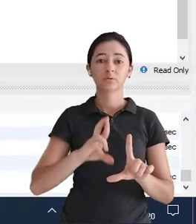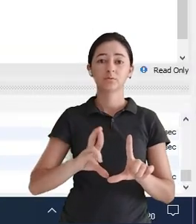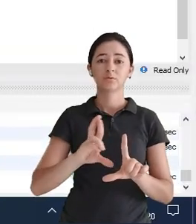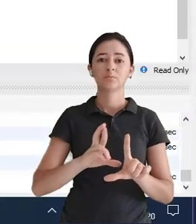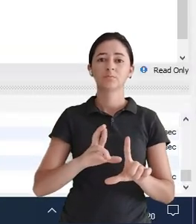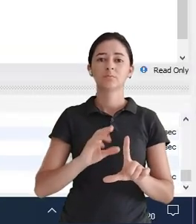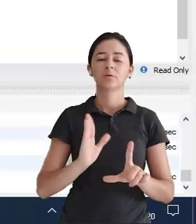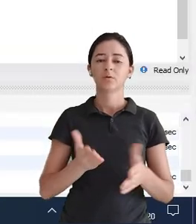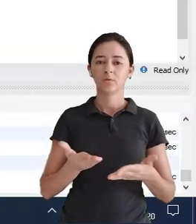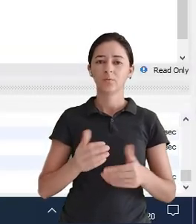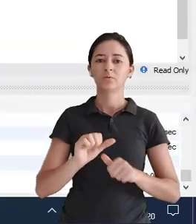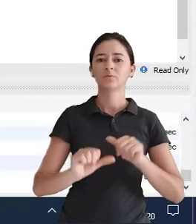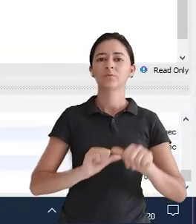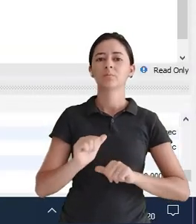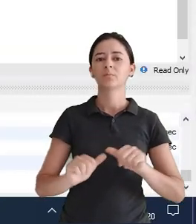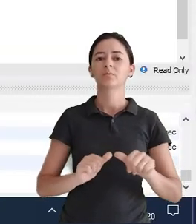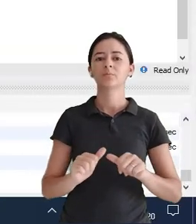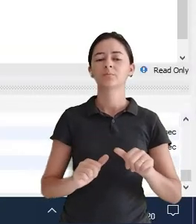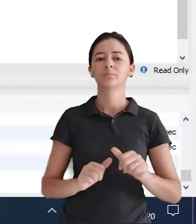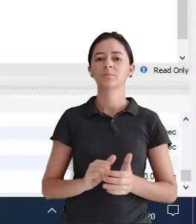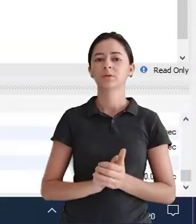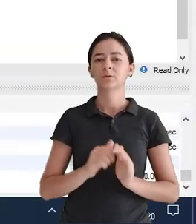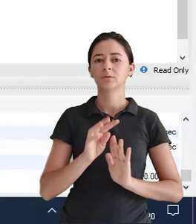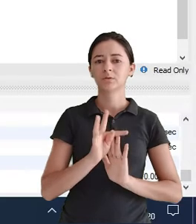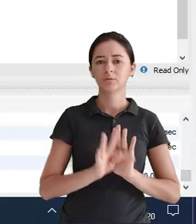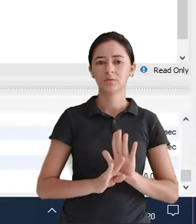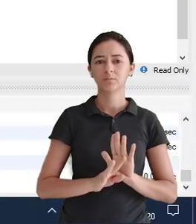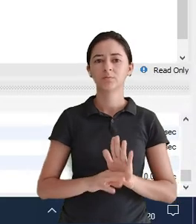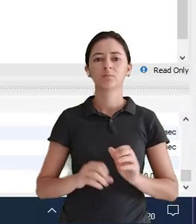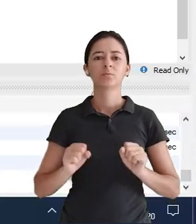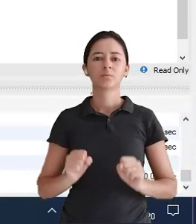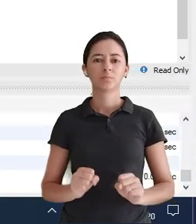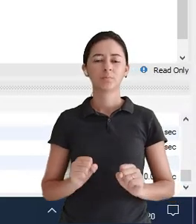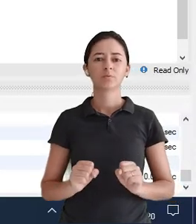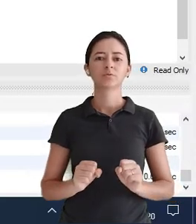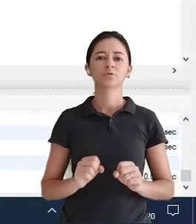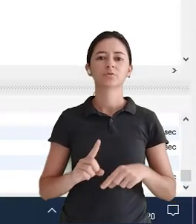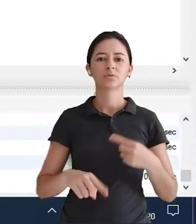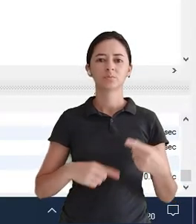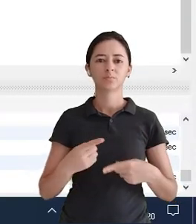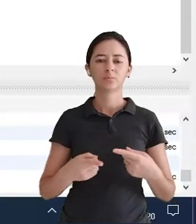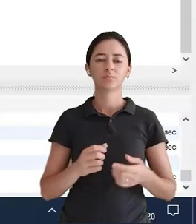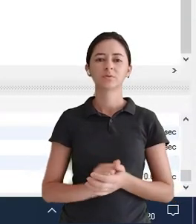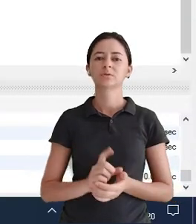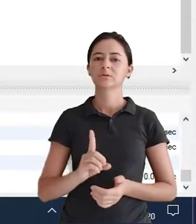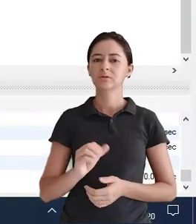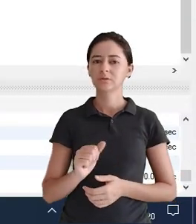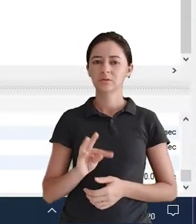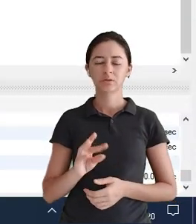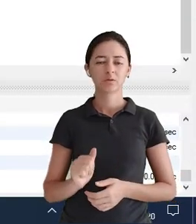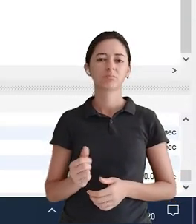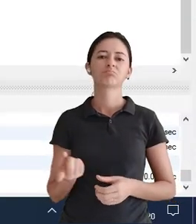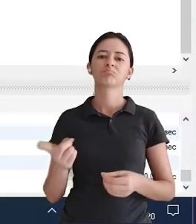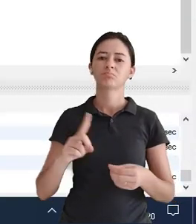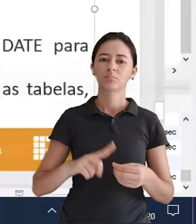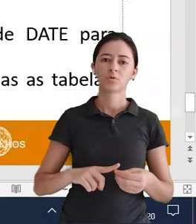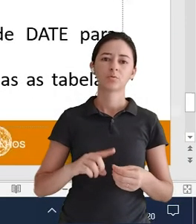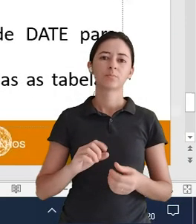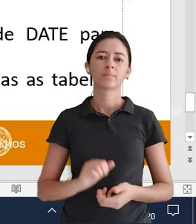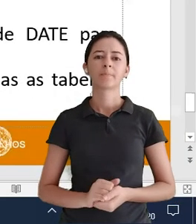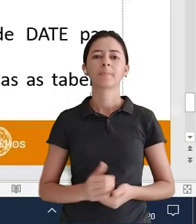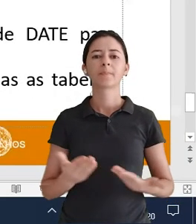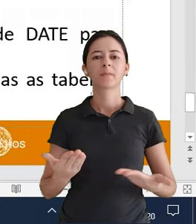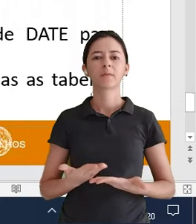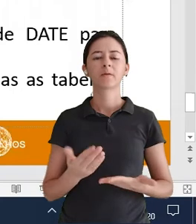agora Olha lá Agora ele virou varchar Tá bom? Então você pode voltar ele para date Depois também Sem que não tenha nenhum problema